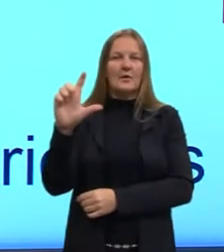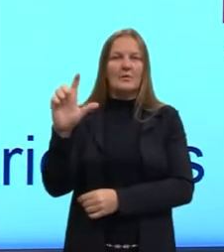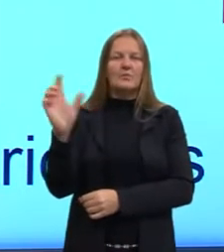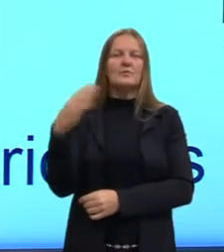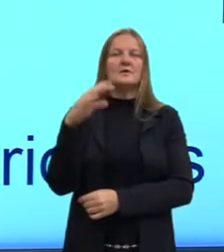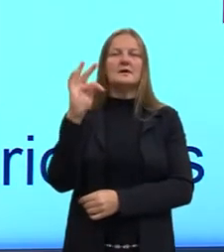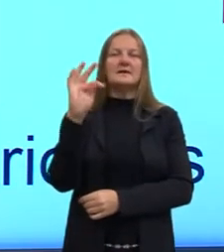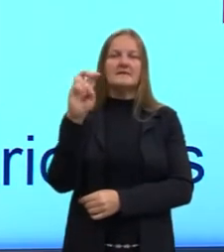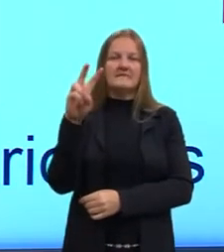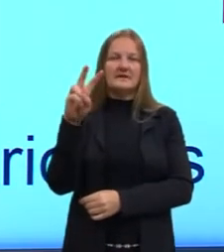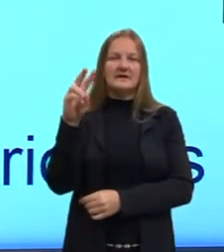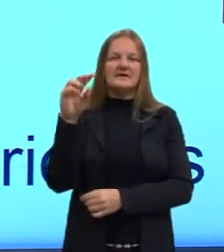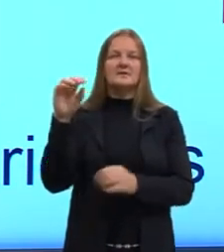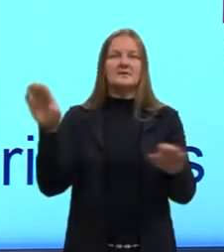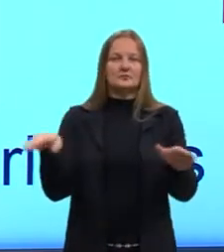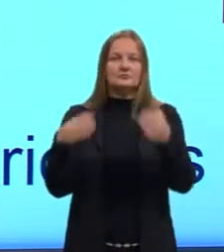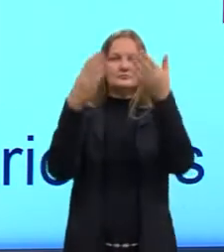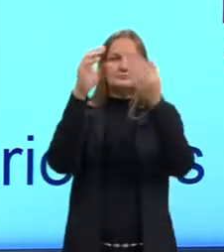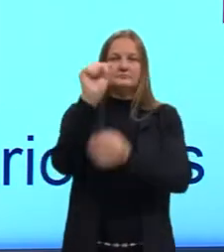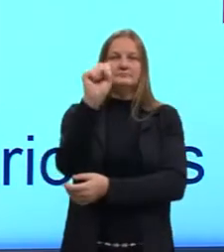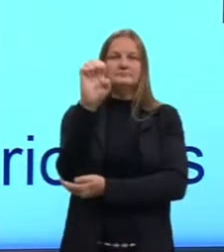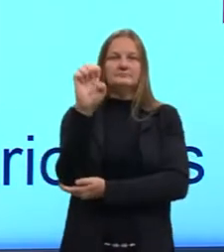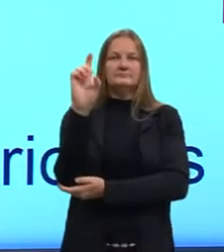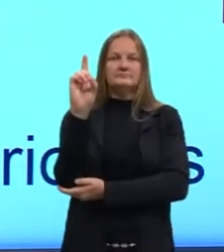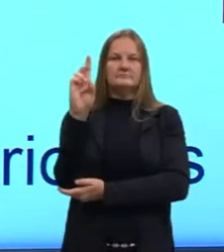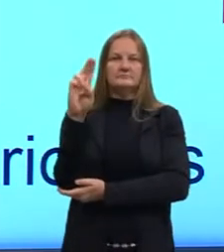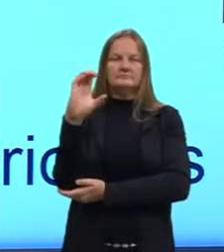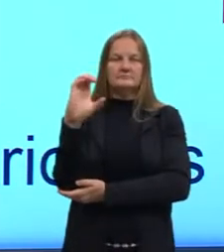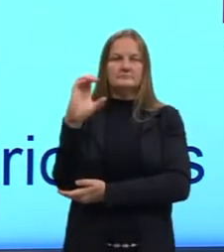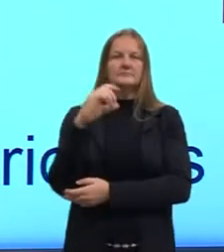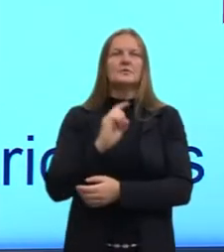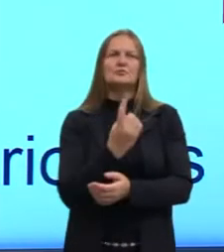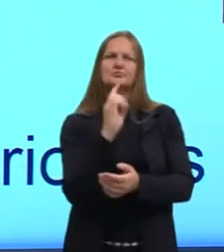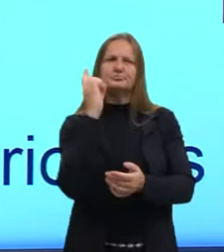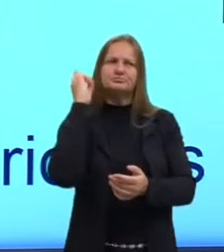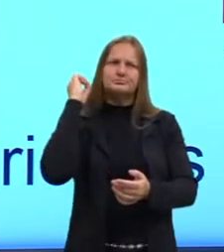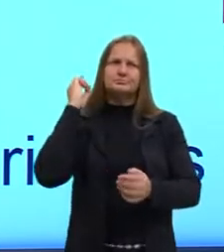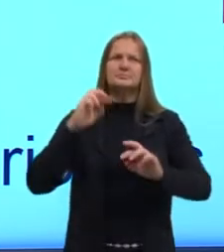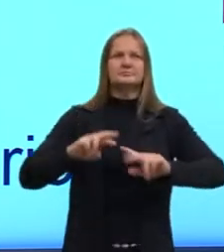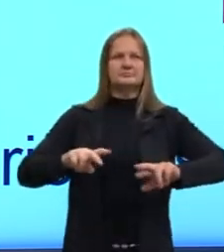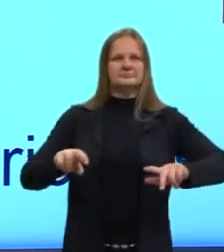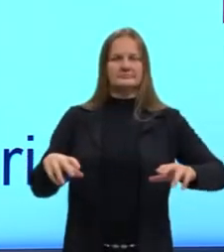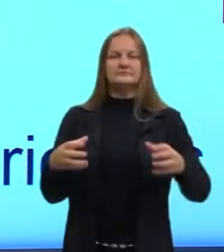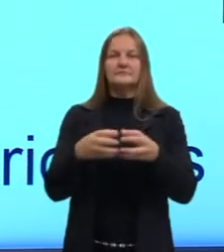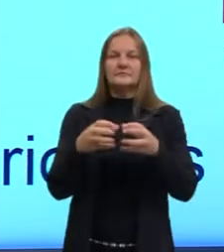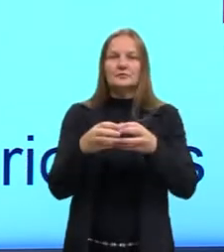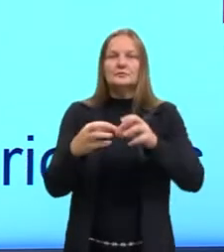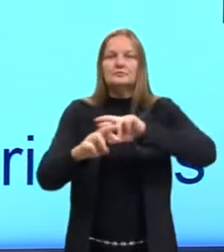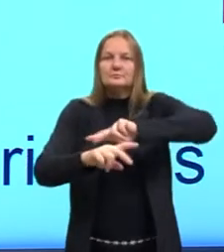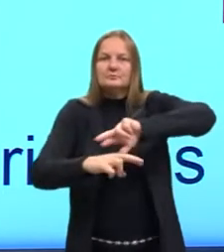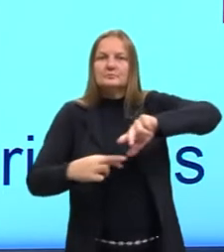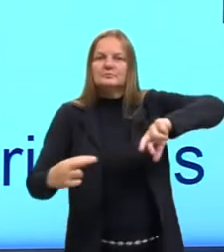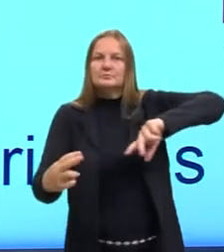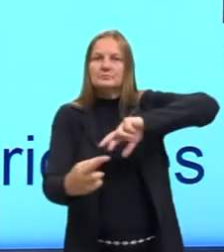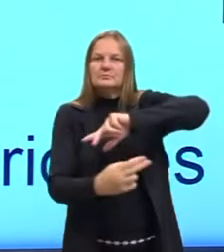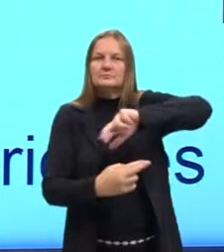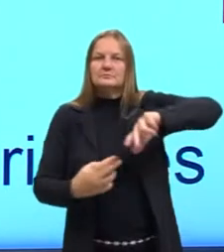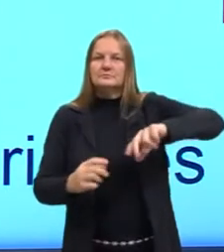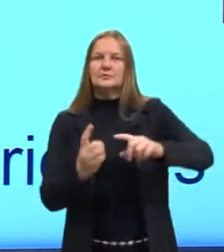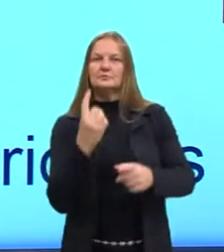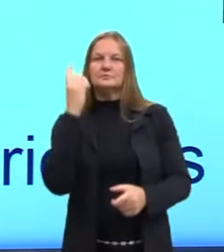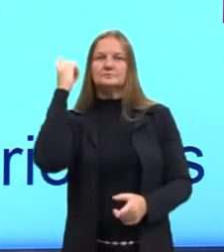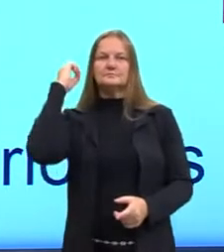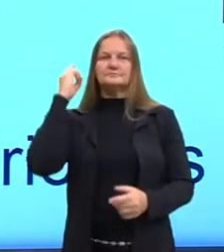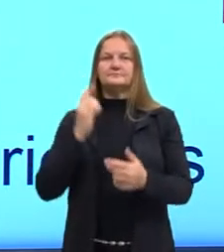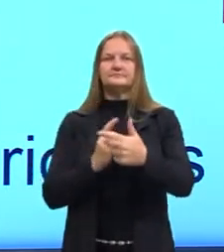nós vemos aqui vários ancestrais diferentes. Então, ele é um grupo polifilético, vários ancestrais